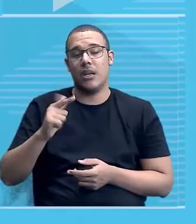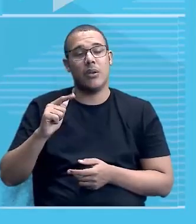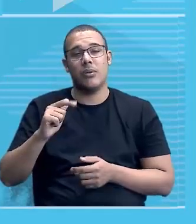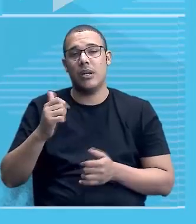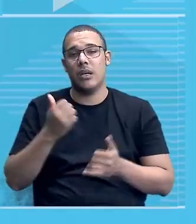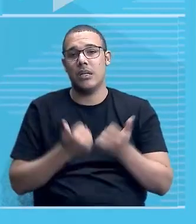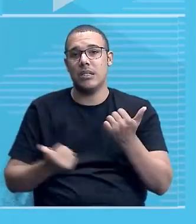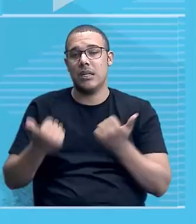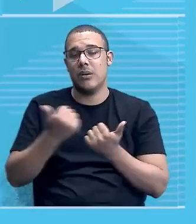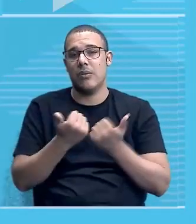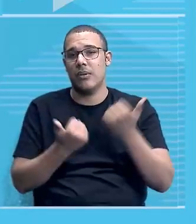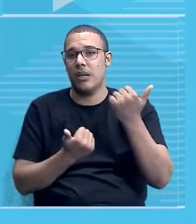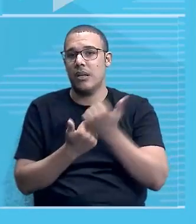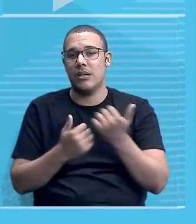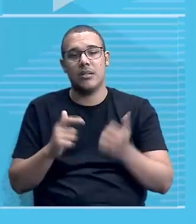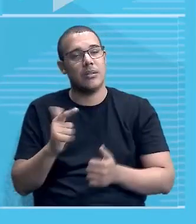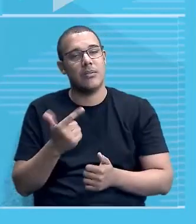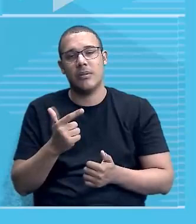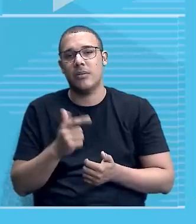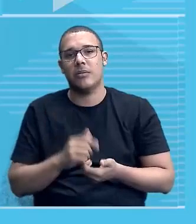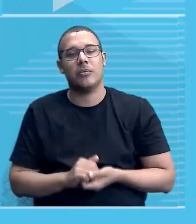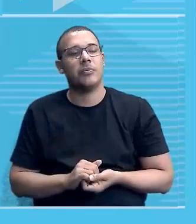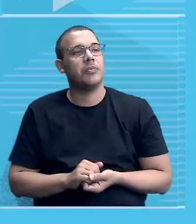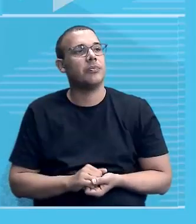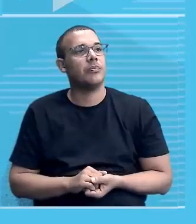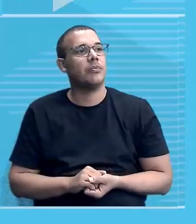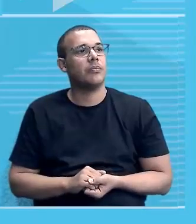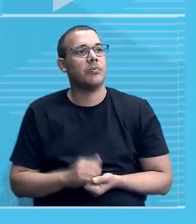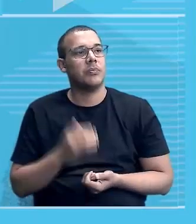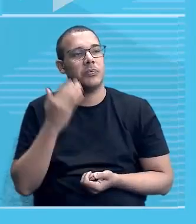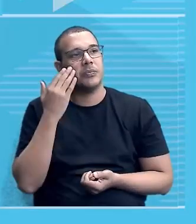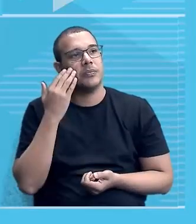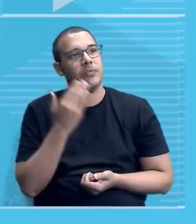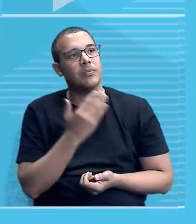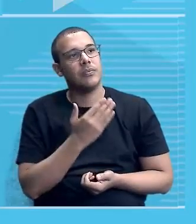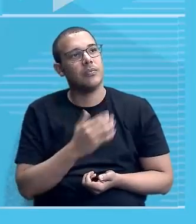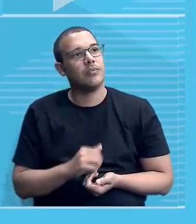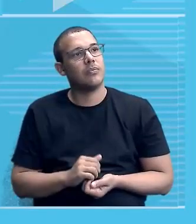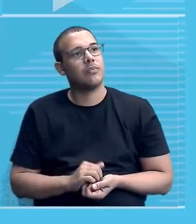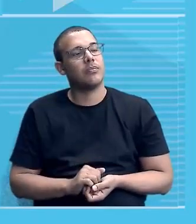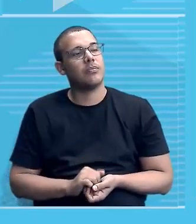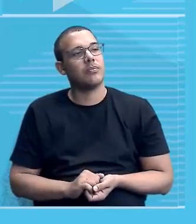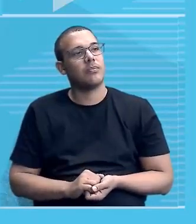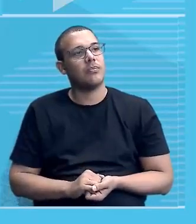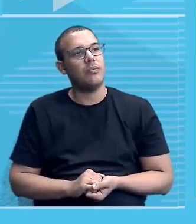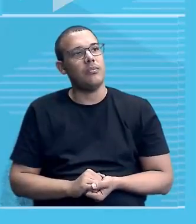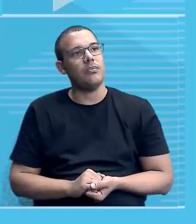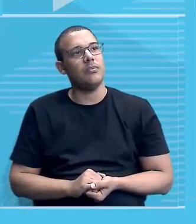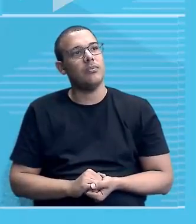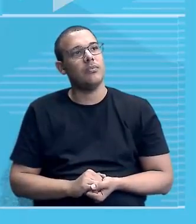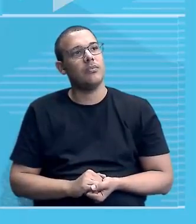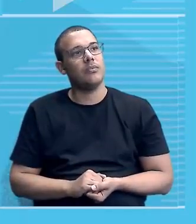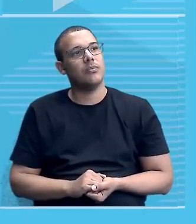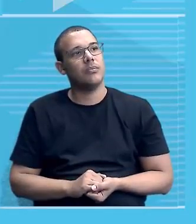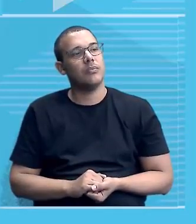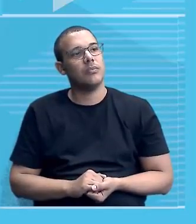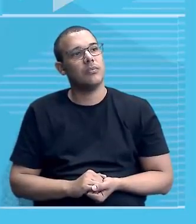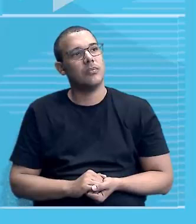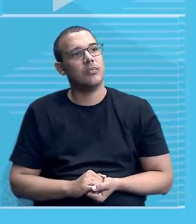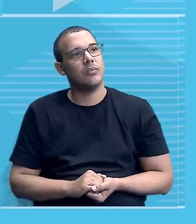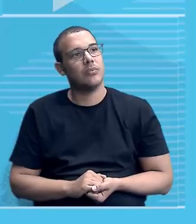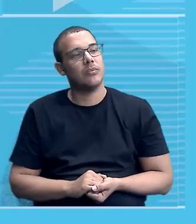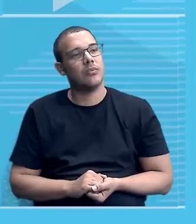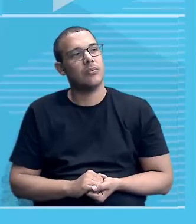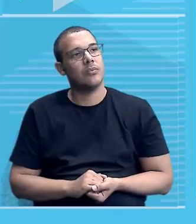O cara, olha o que é acontece. Uma vez no poder, um presidente, às vezes, um